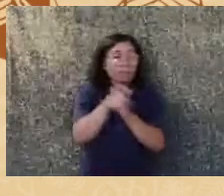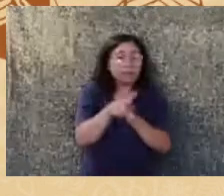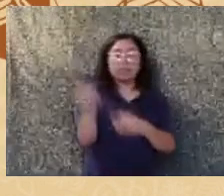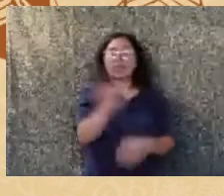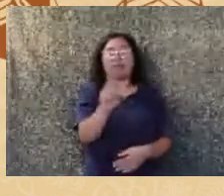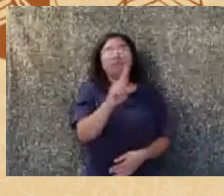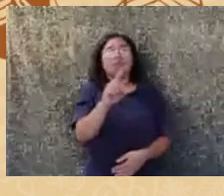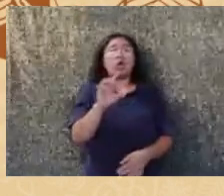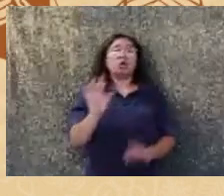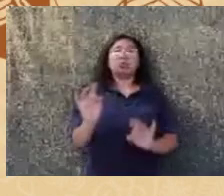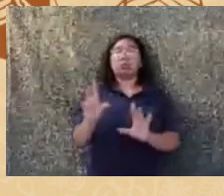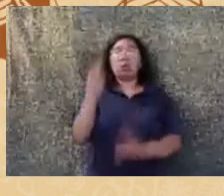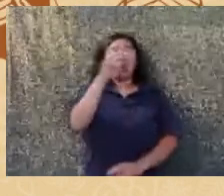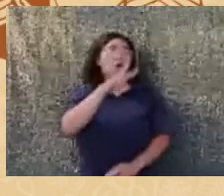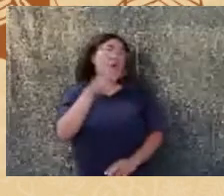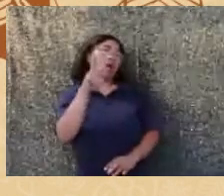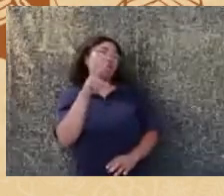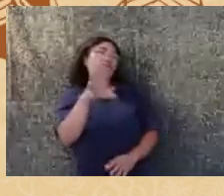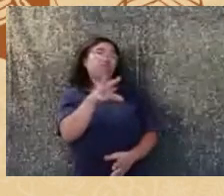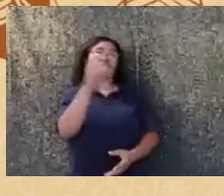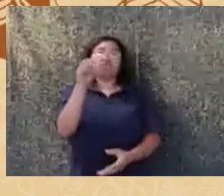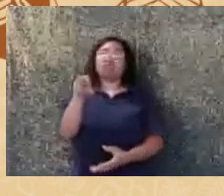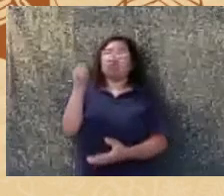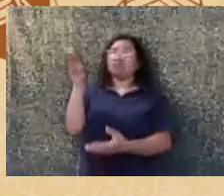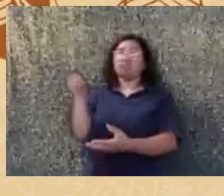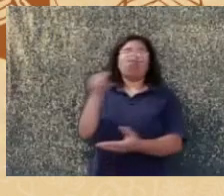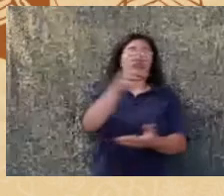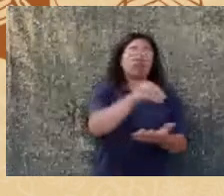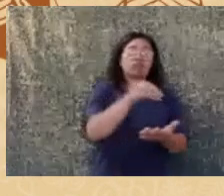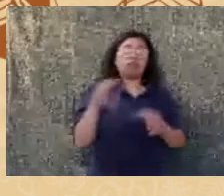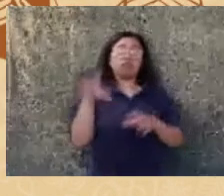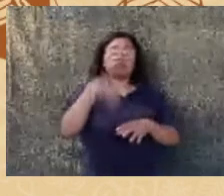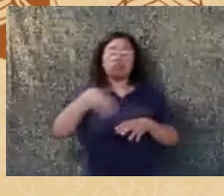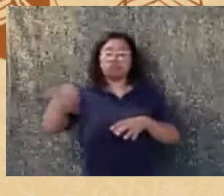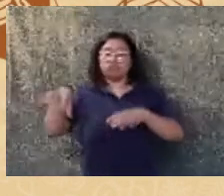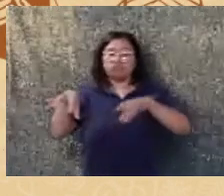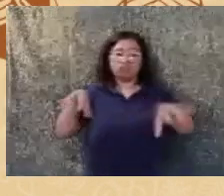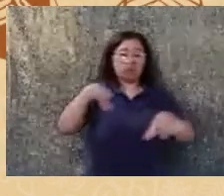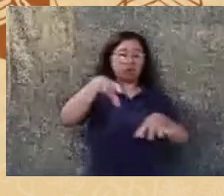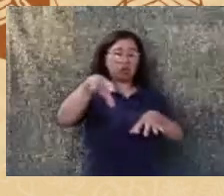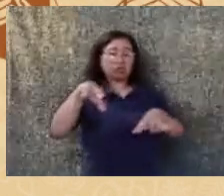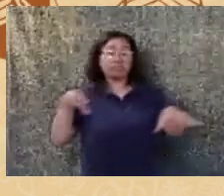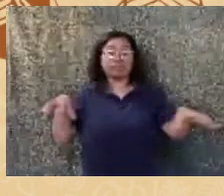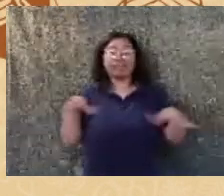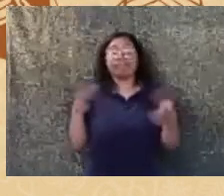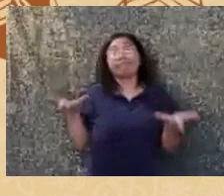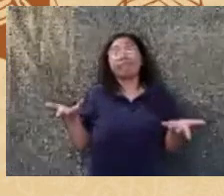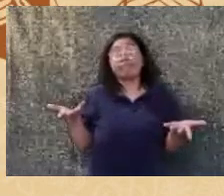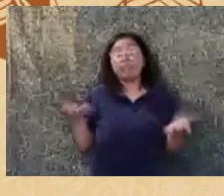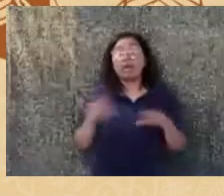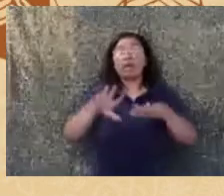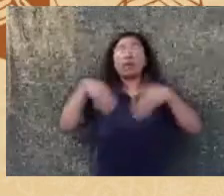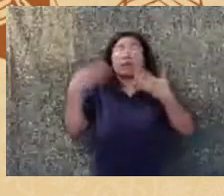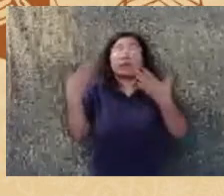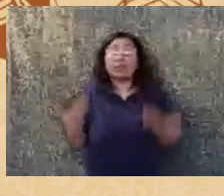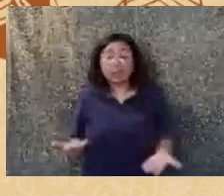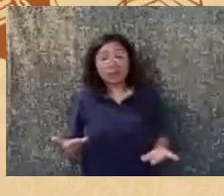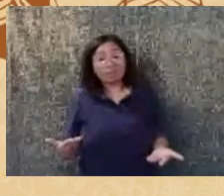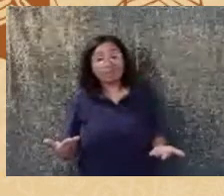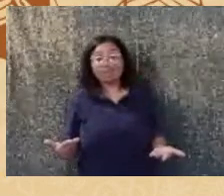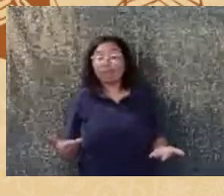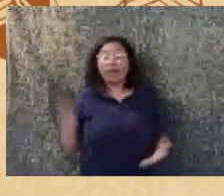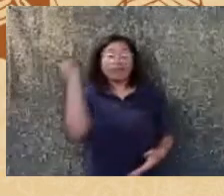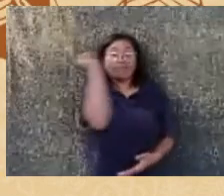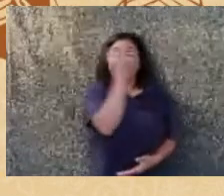Behavior and Evolution Association que diz claramente esses dados de Lin e Van Hennen são sistematicamente enviesados